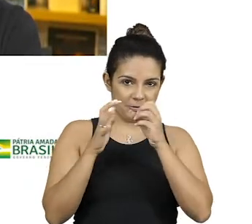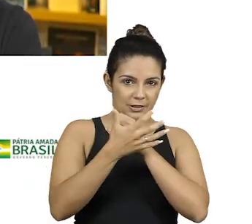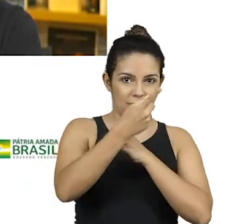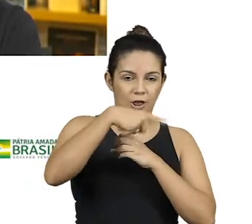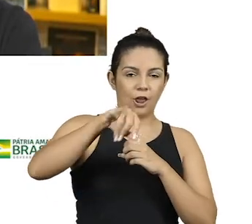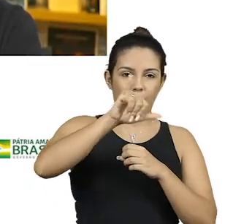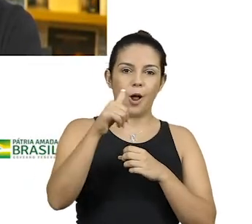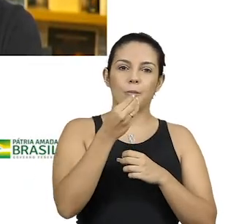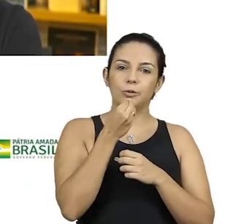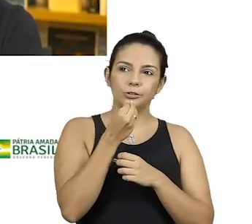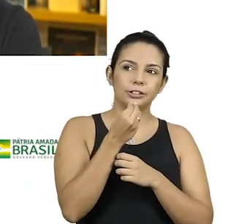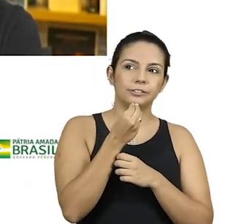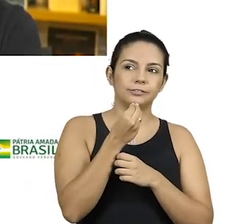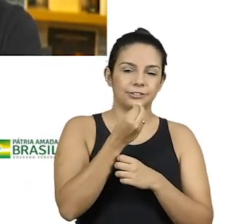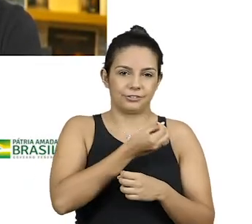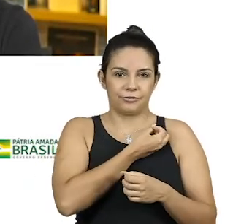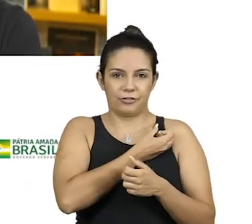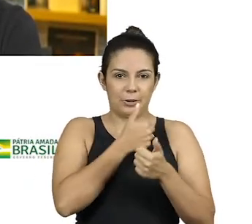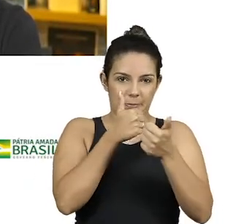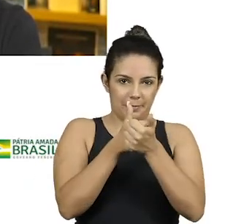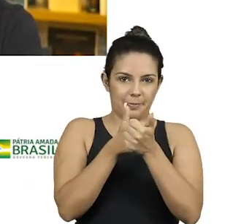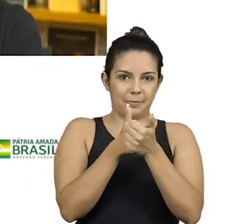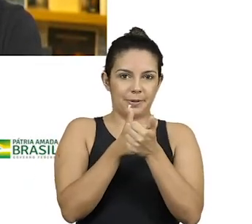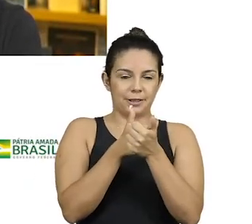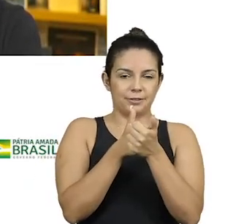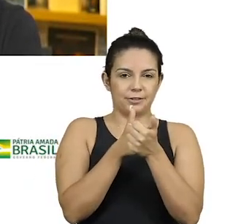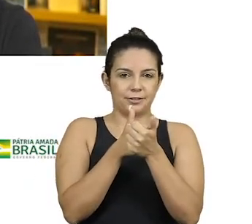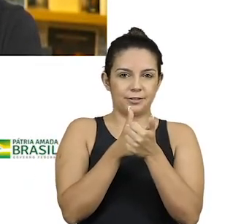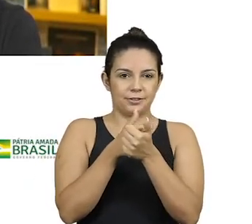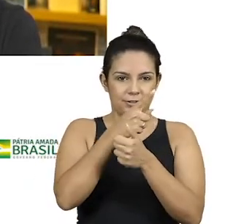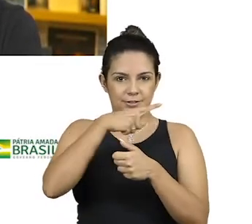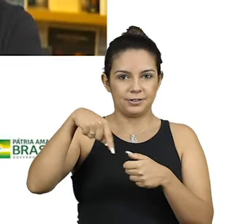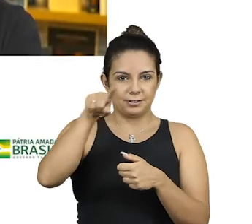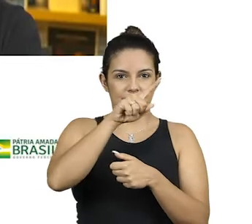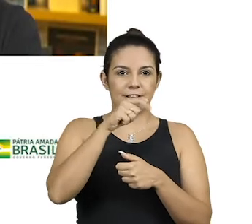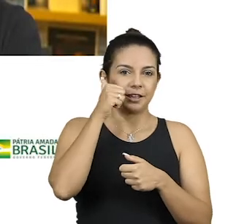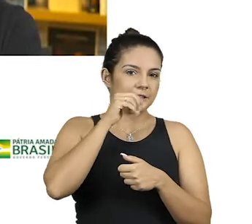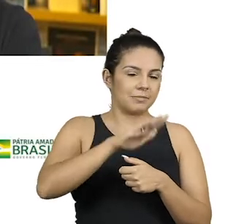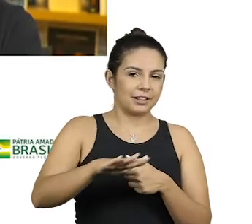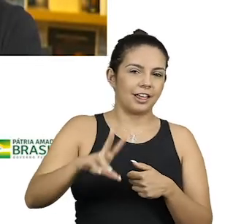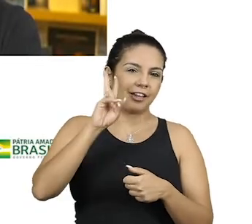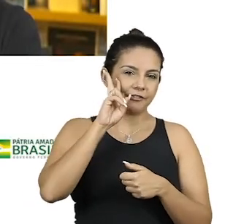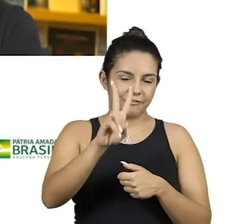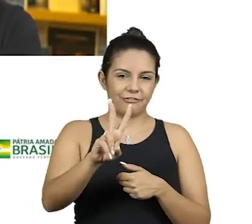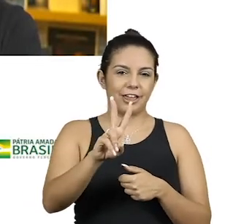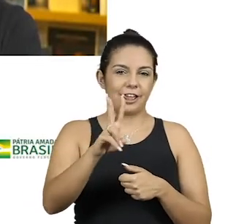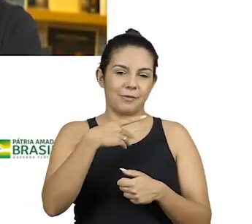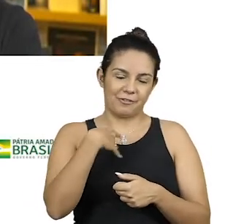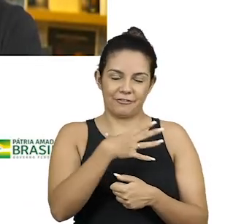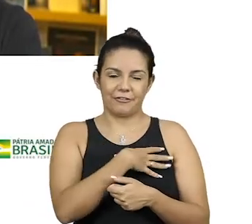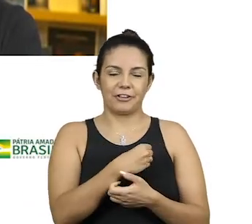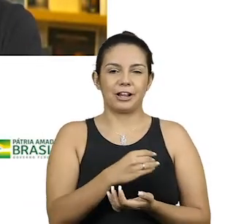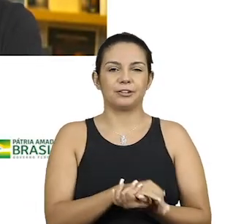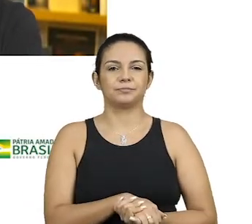essa oportunidade de viver pertinho dessas meninas, vendo esse milagre acontecer.